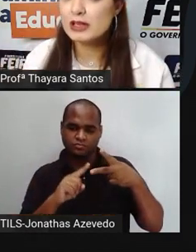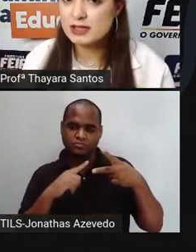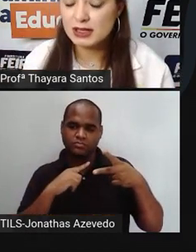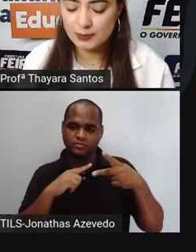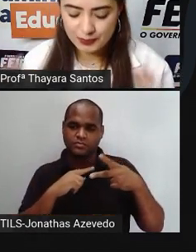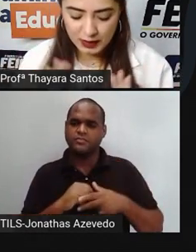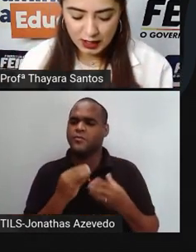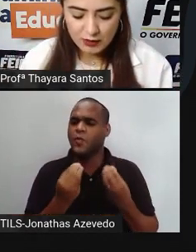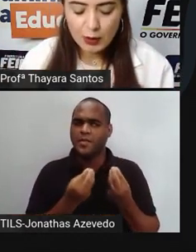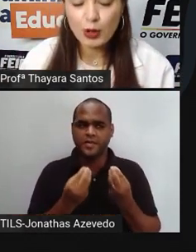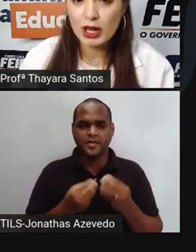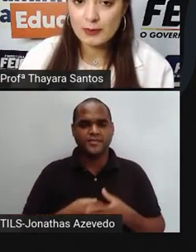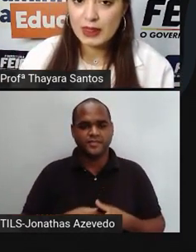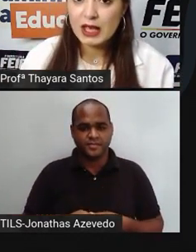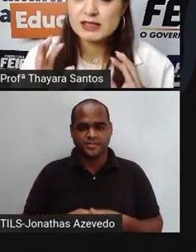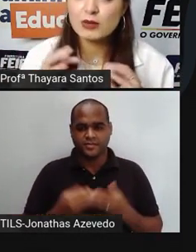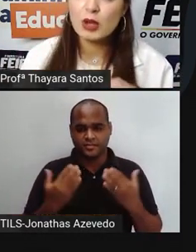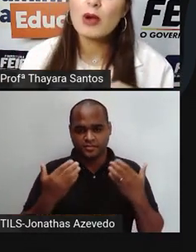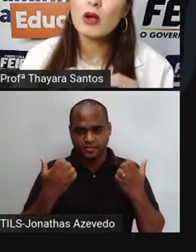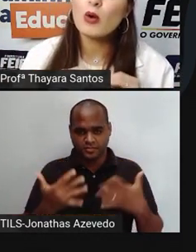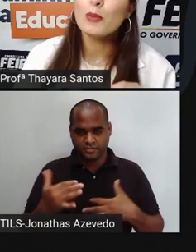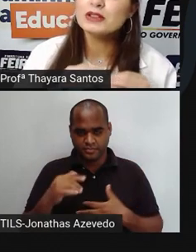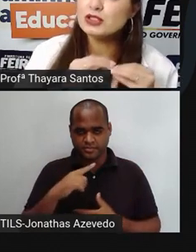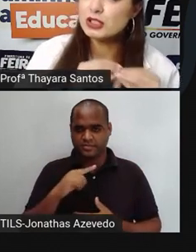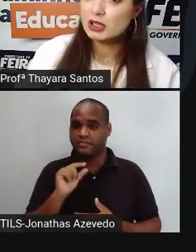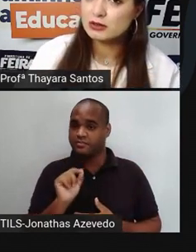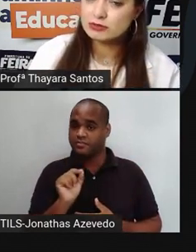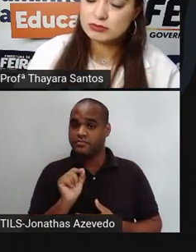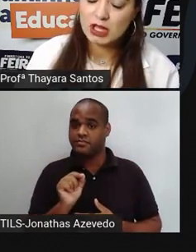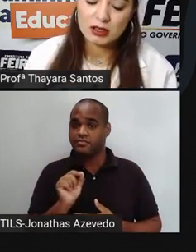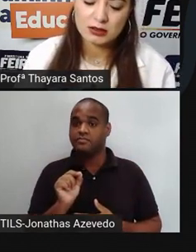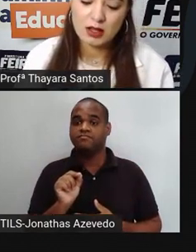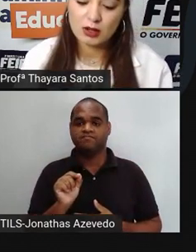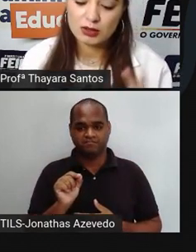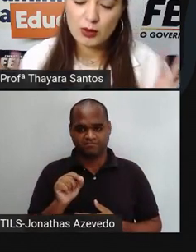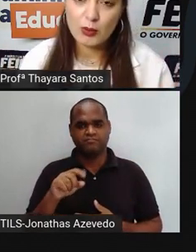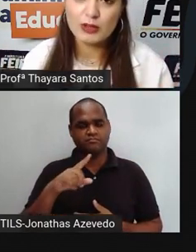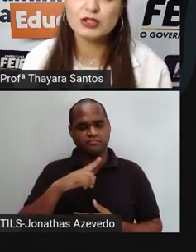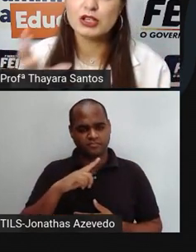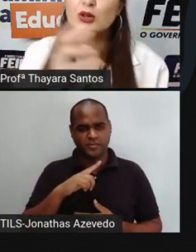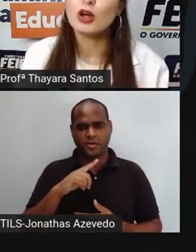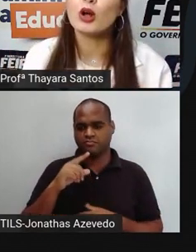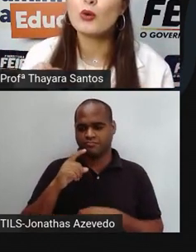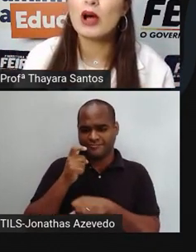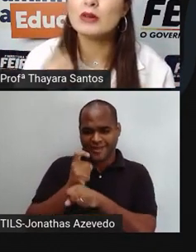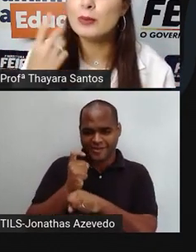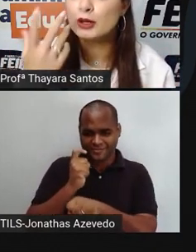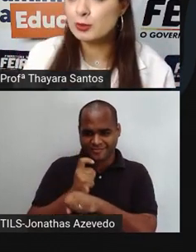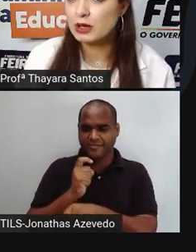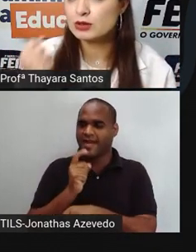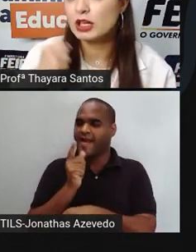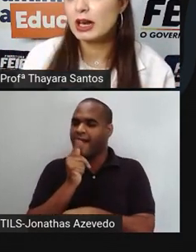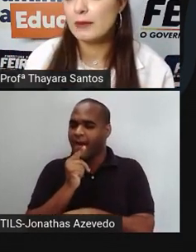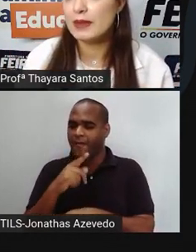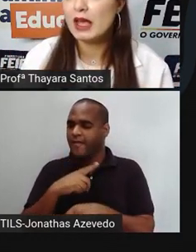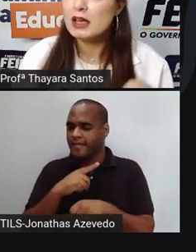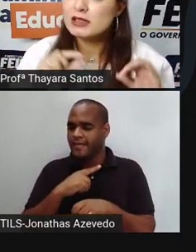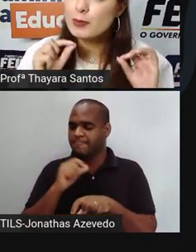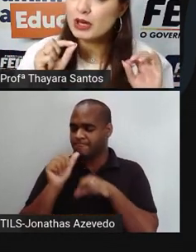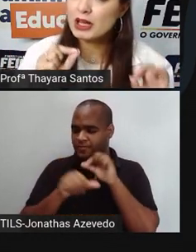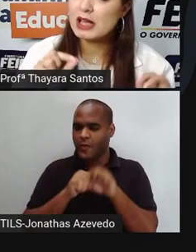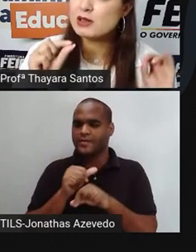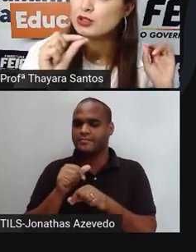Como assim? Vamos lá. Se eu tenho uma cuba de gelo, né? Eu tenho uma cuba de gelo, coloco água, boto para congelar.